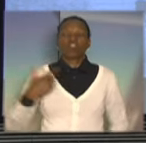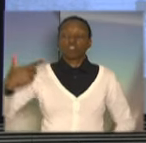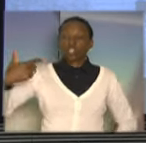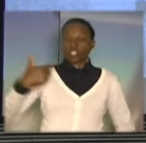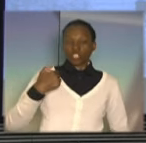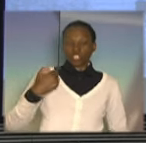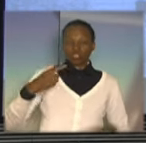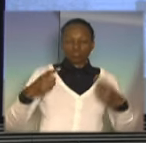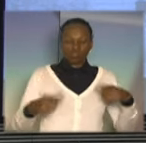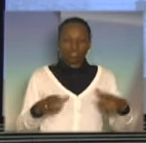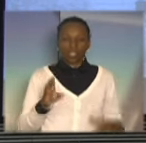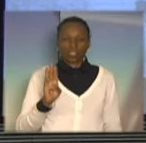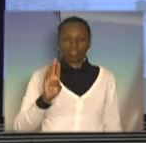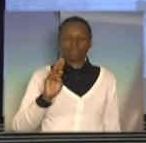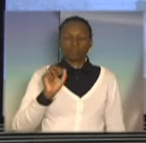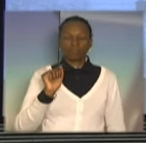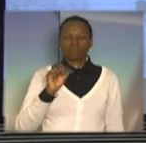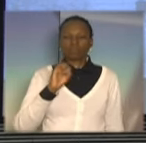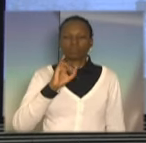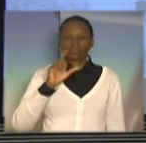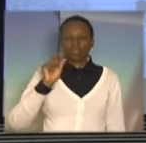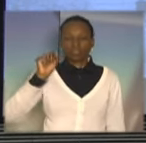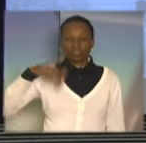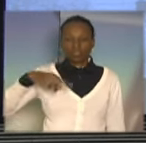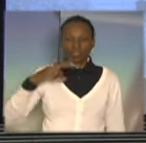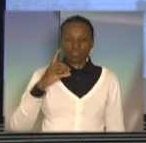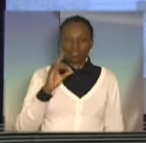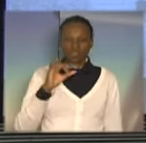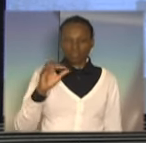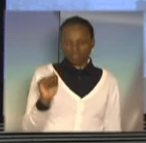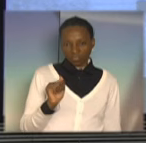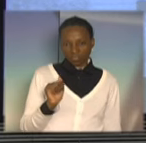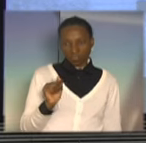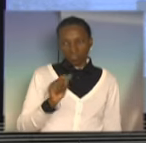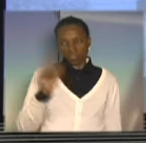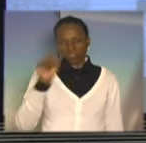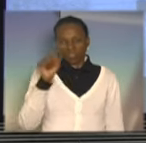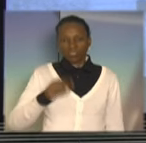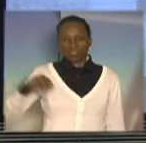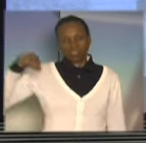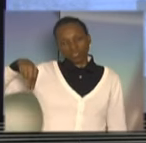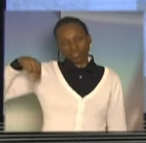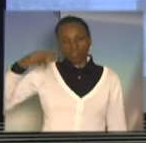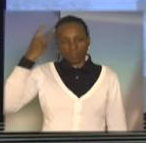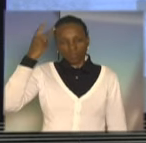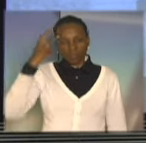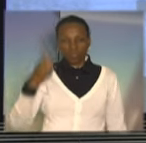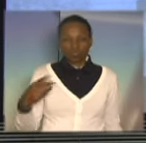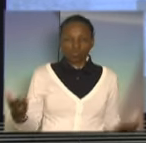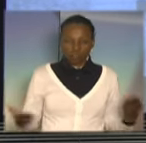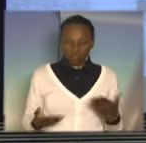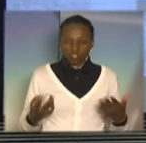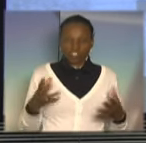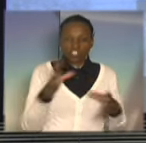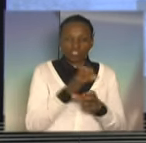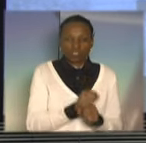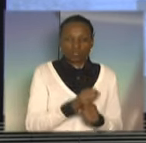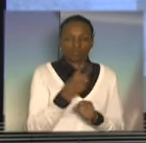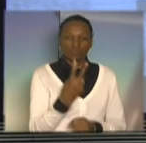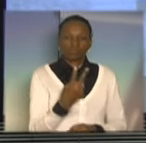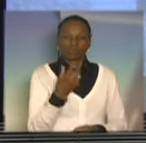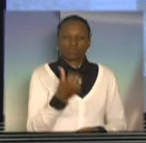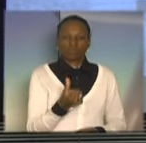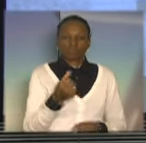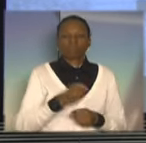Brasilândia, na Zona Norte de São Paulo. Hoje está fazendo 26 anos que eu fui baleado pela primeira vez. Então, eu faço questão de trazer isso aqui, porque muitas vezes as